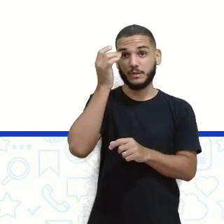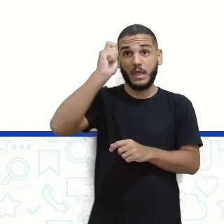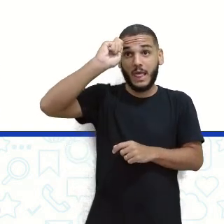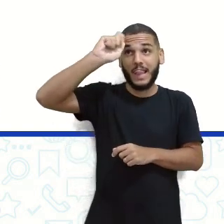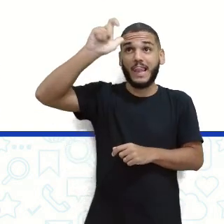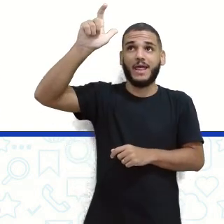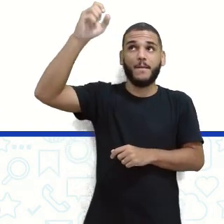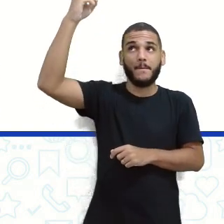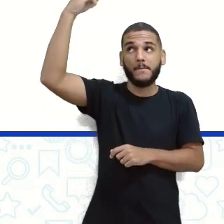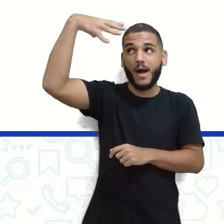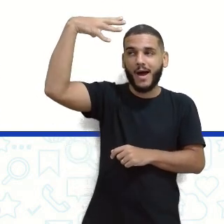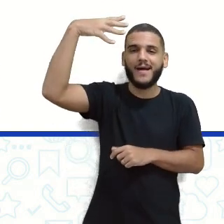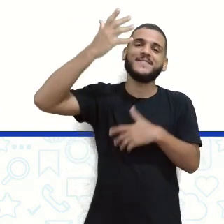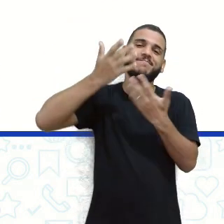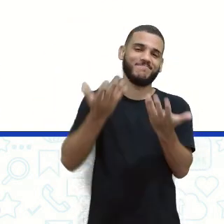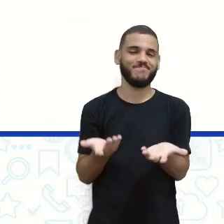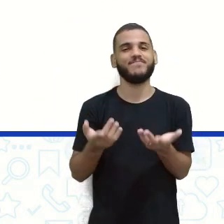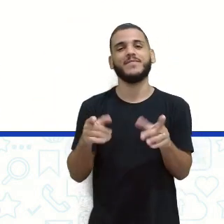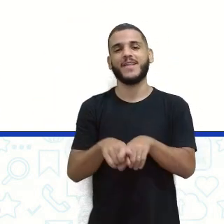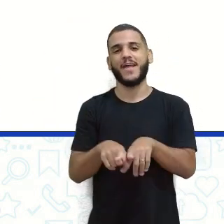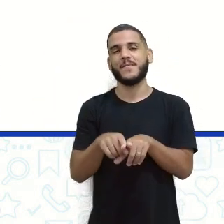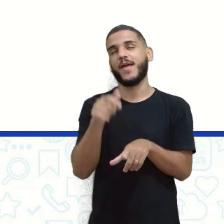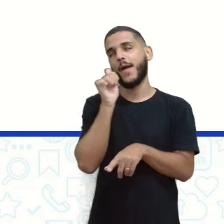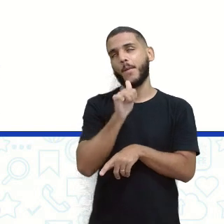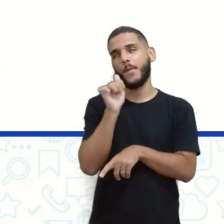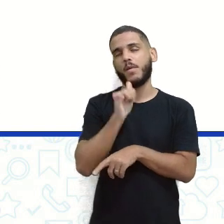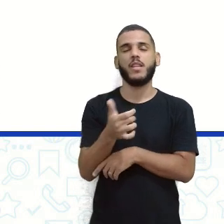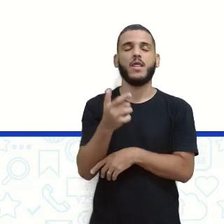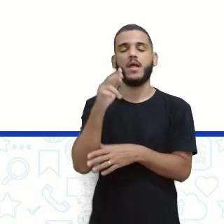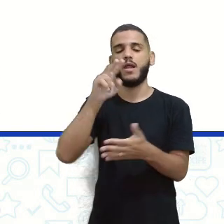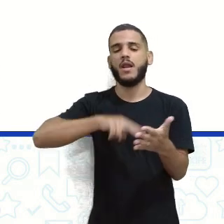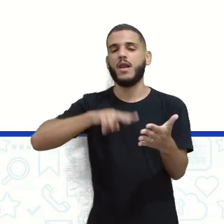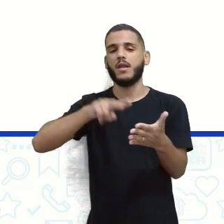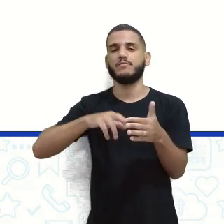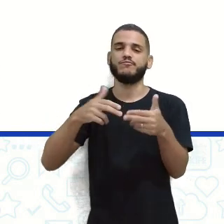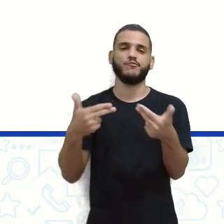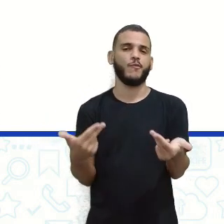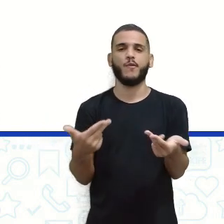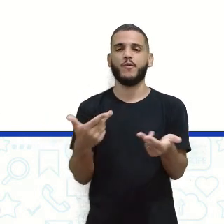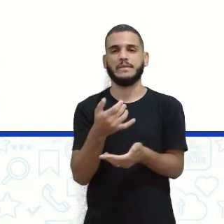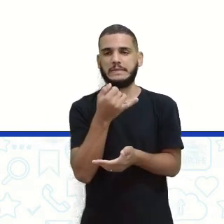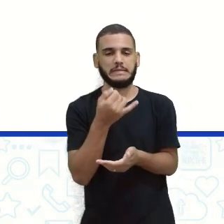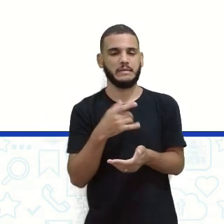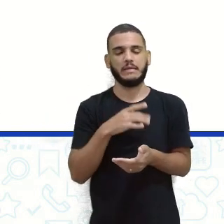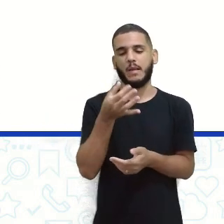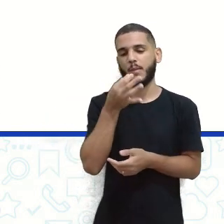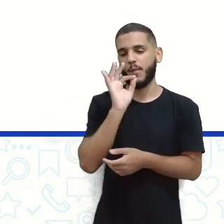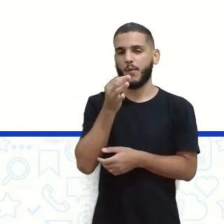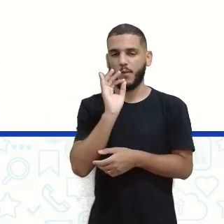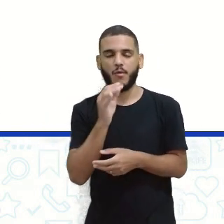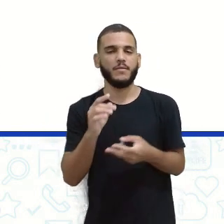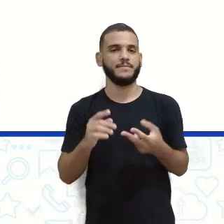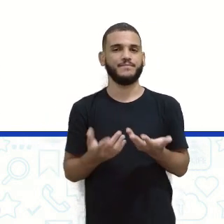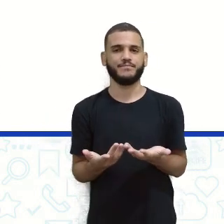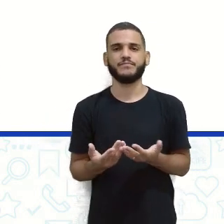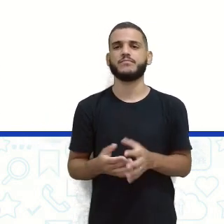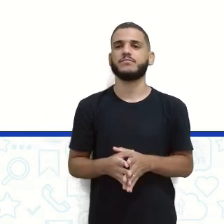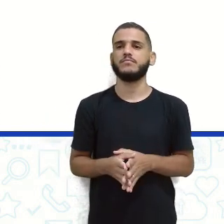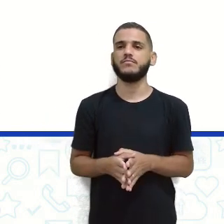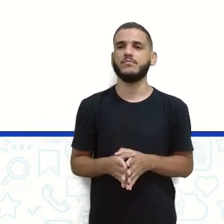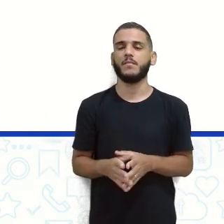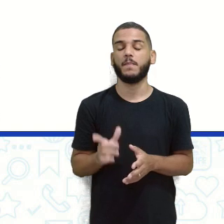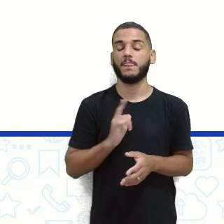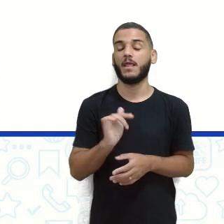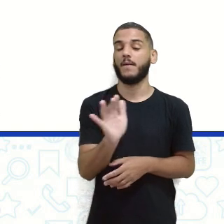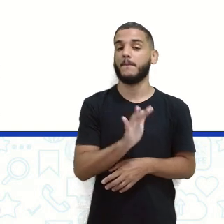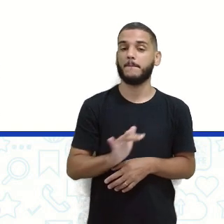temos aí uma moça que está lendo, né? Alguma coisa, tomando seu cafezinho. E ela está num